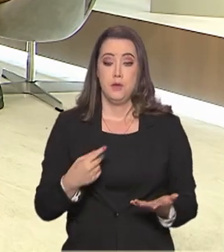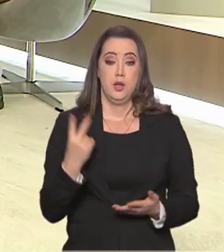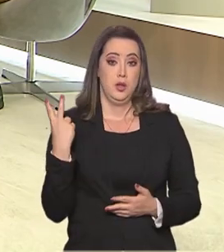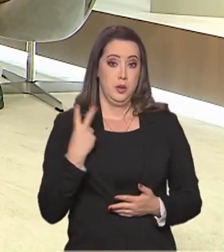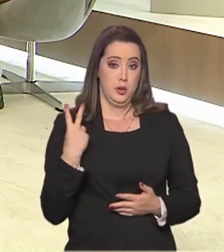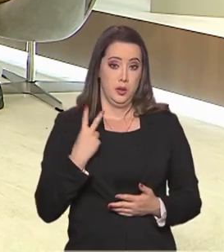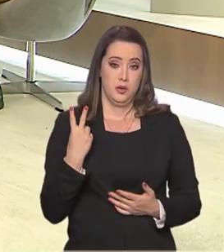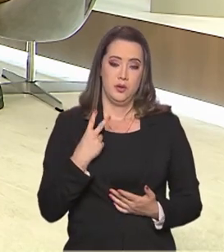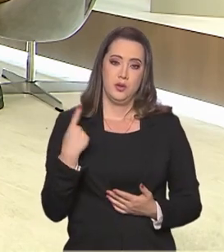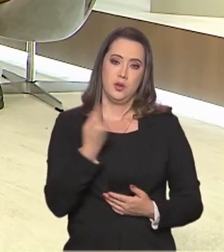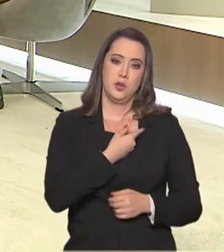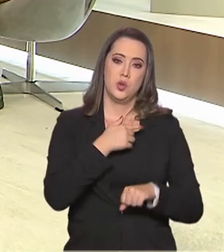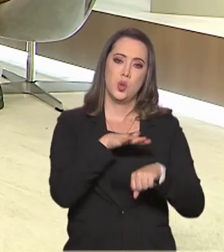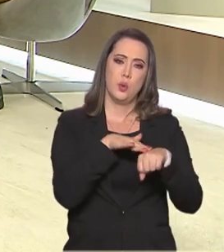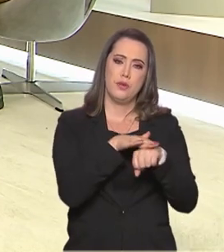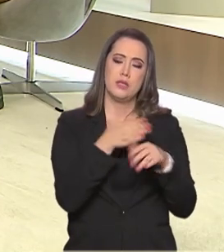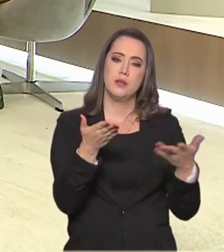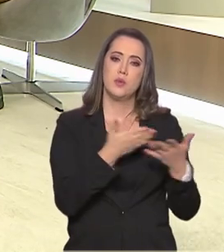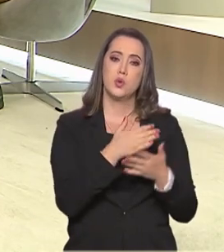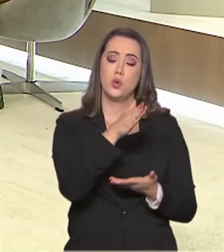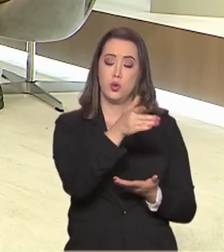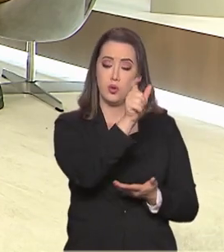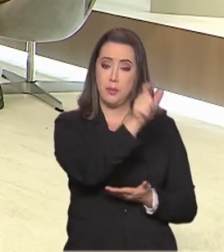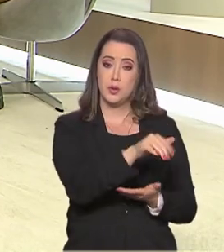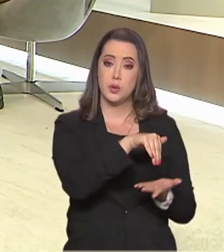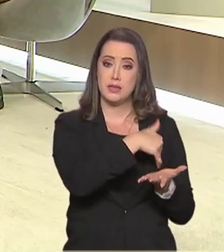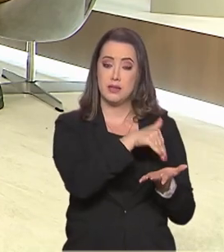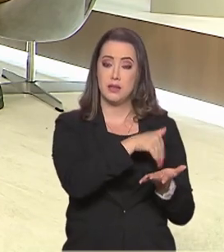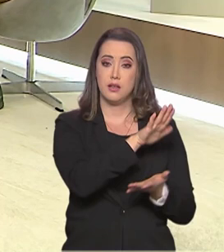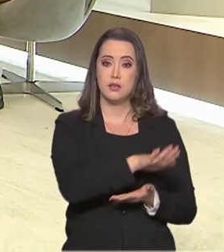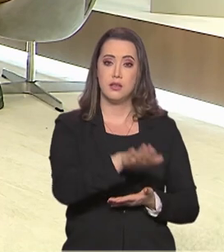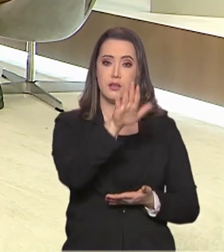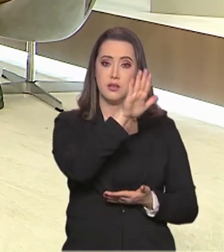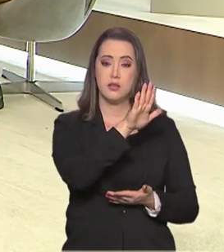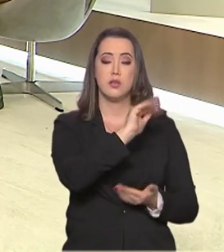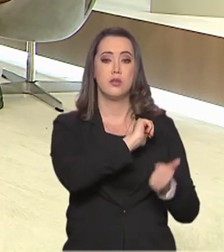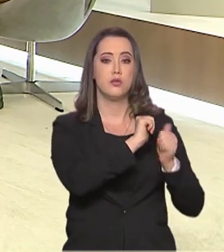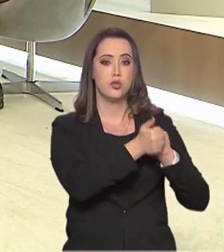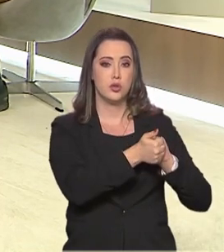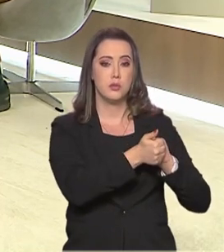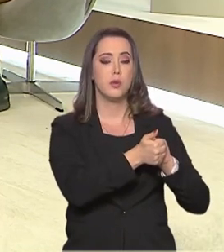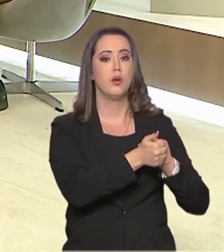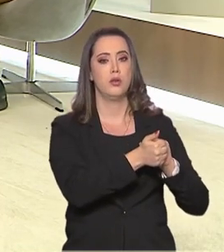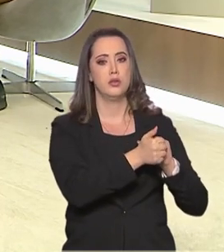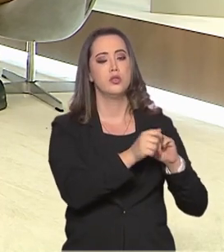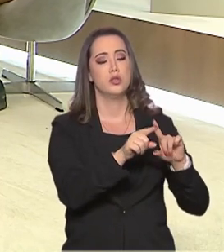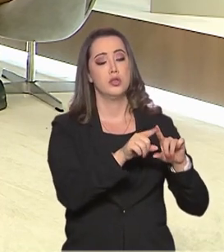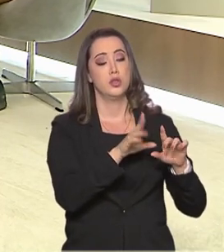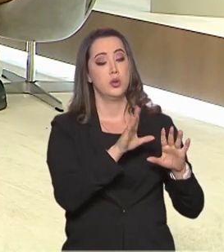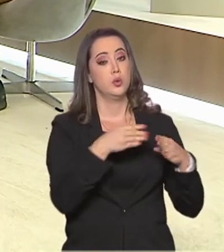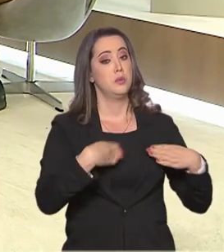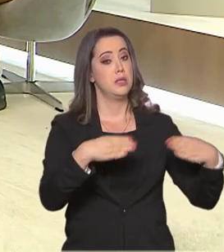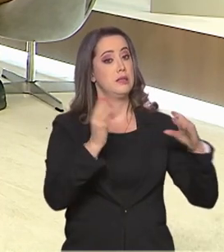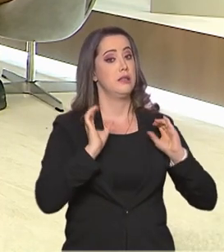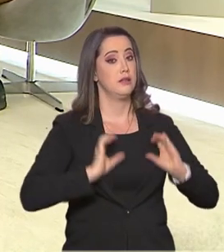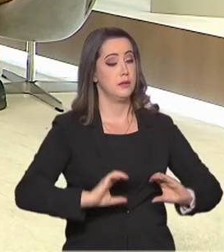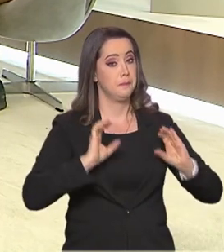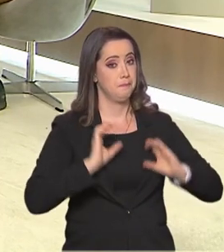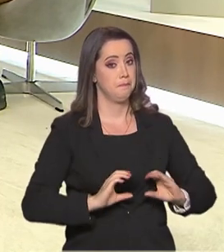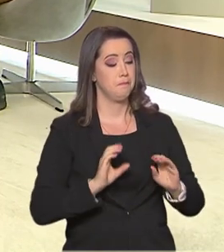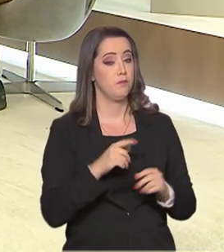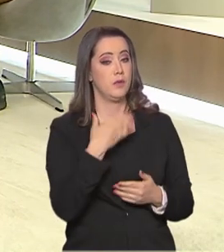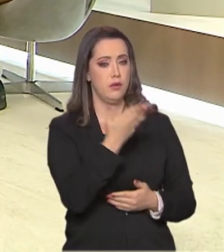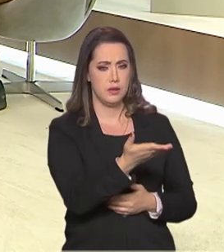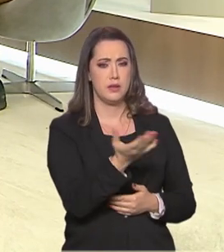e Cátia Ucianeri conversamos hoje com o secretário nacional de esporte de alto rendimento do Ministério da Cidadania, Bruno Souza.